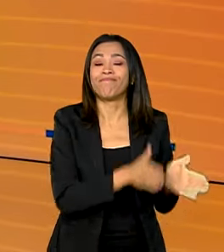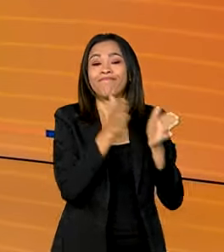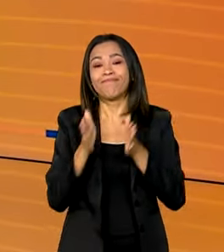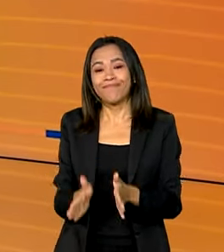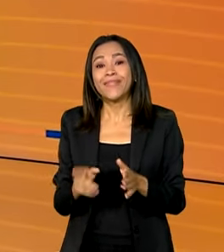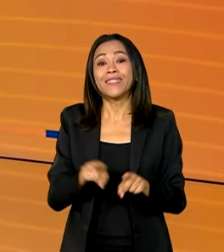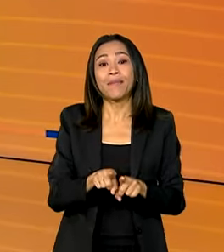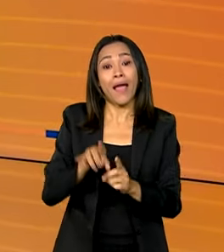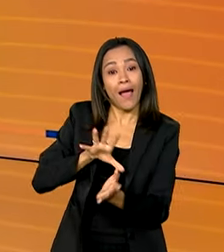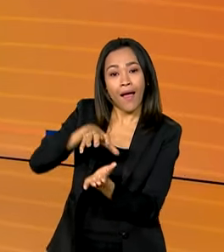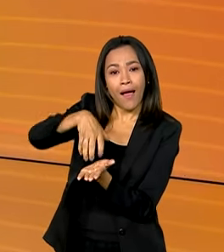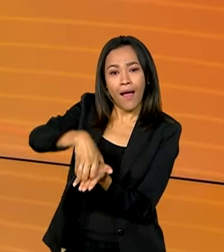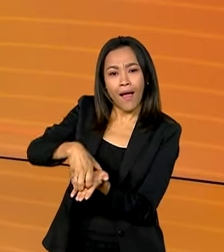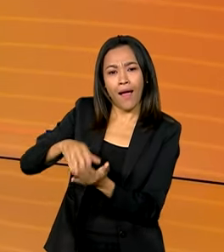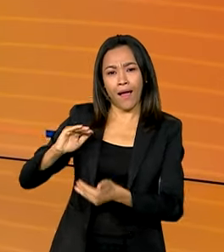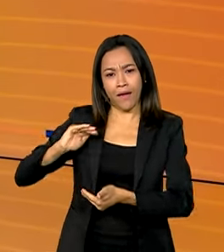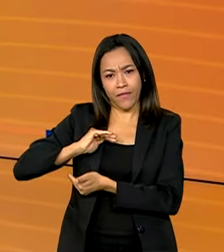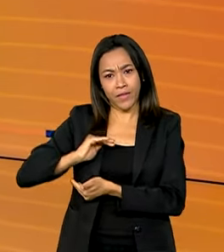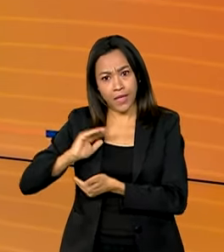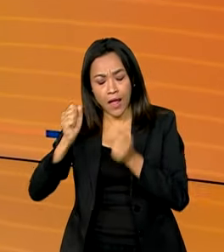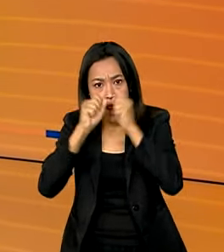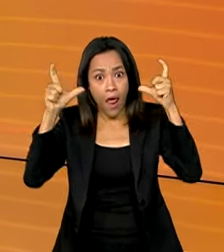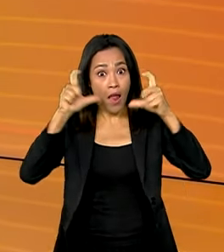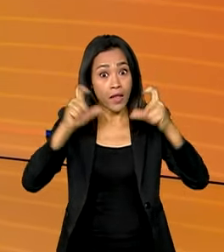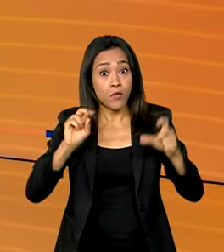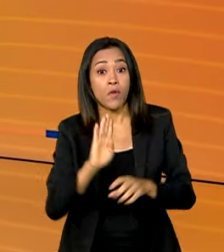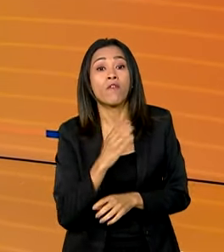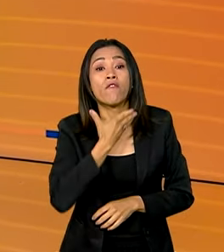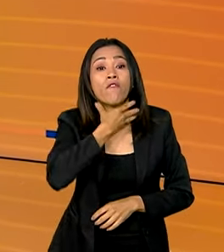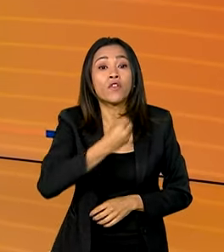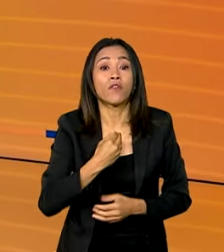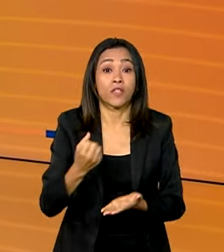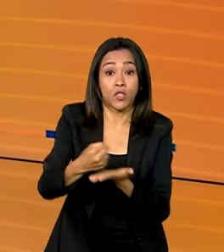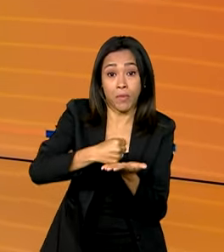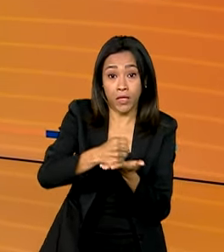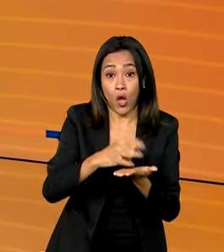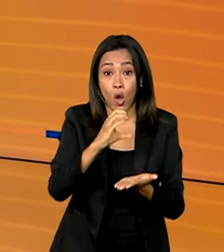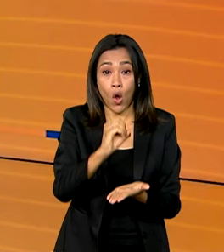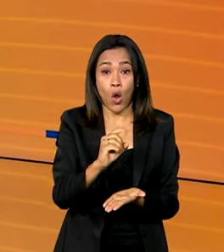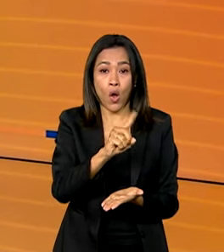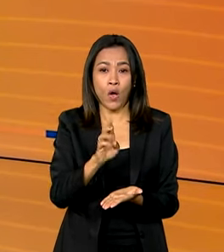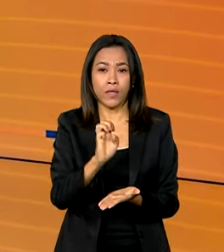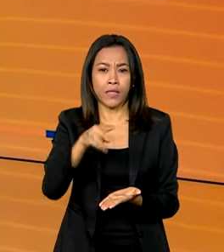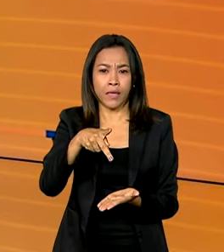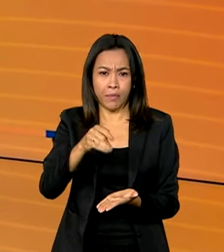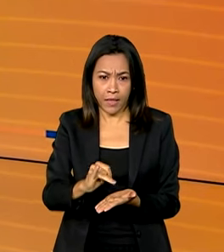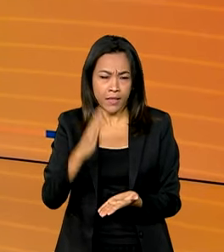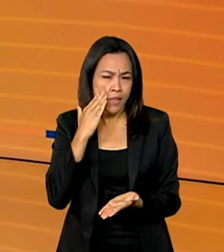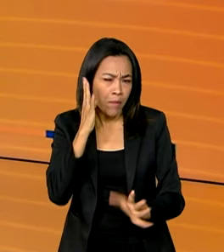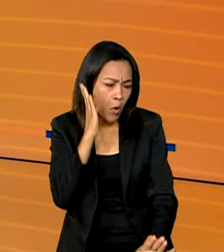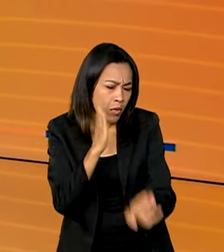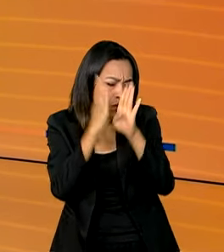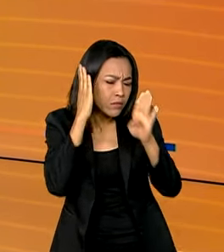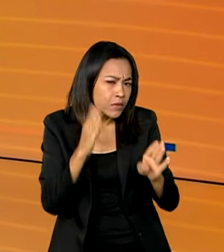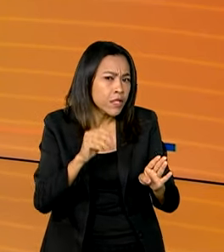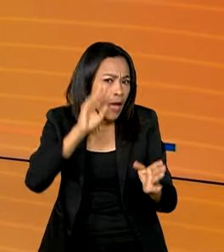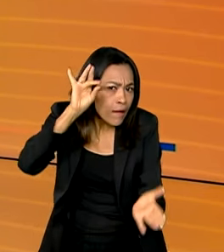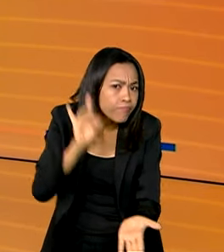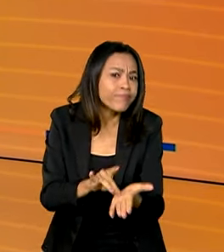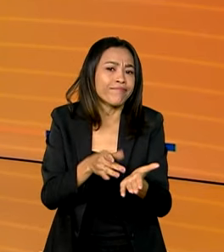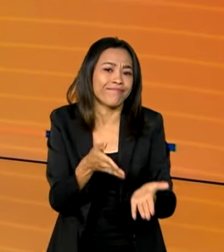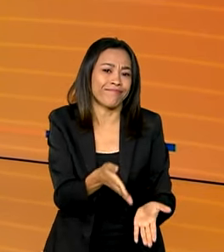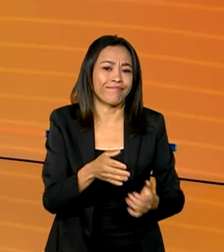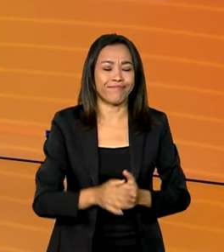ainda, Anvisa faz alerta sobre a falsificação do medicamento Ozenpik. Saiba como identificar o produto original.